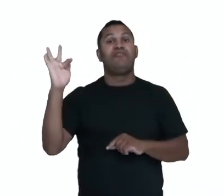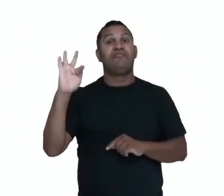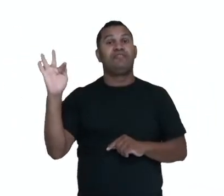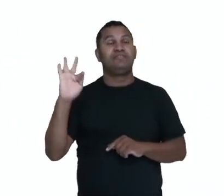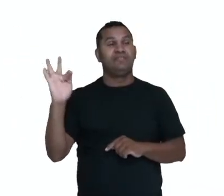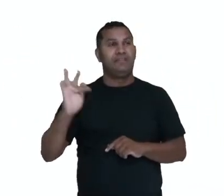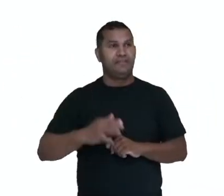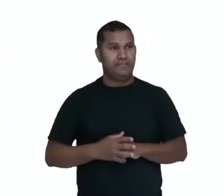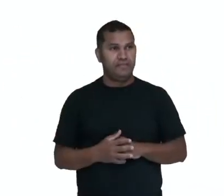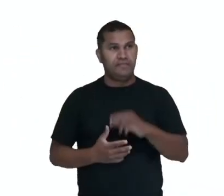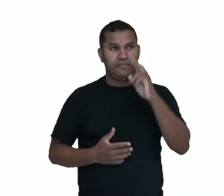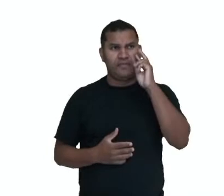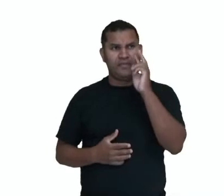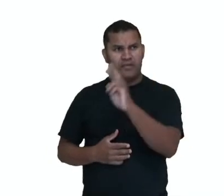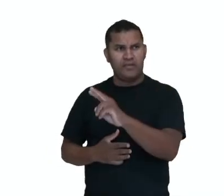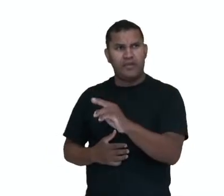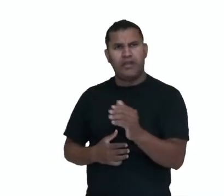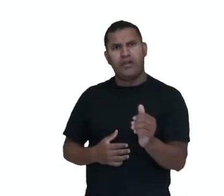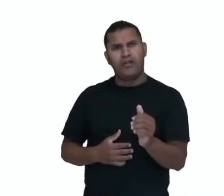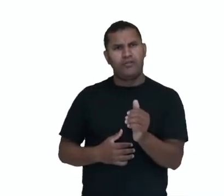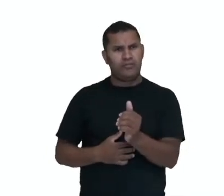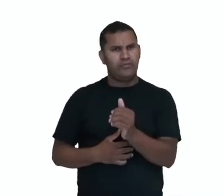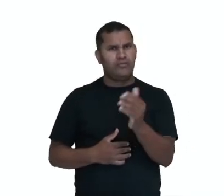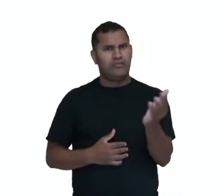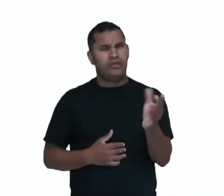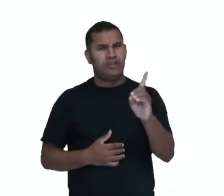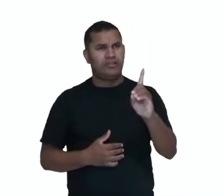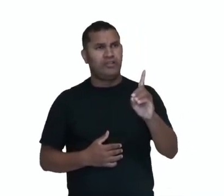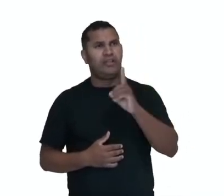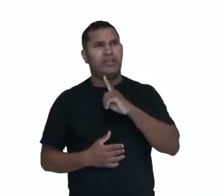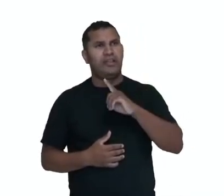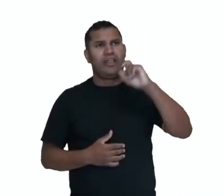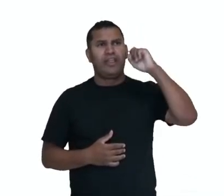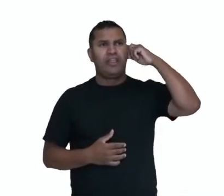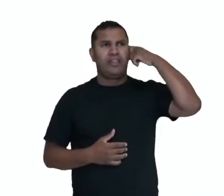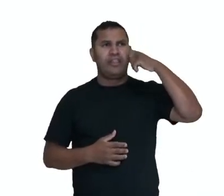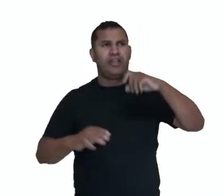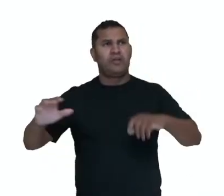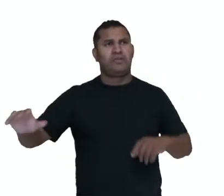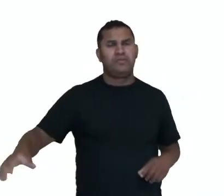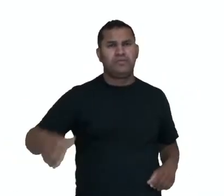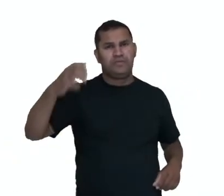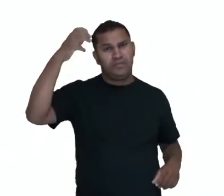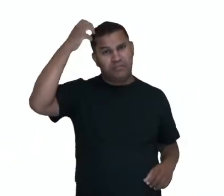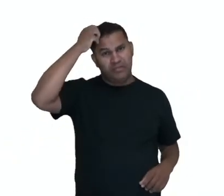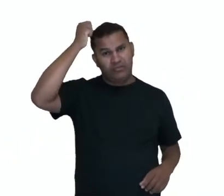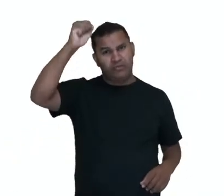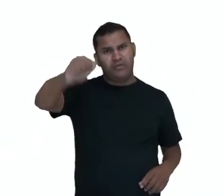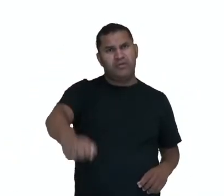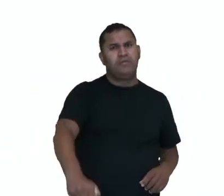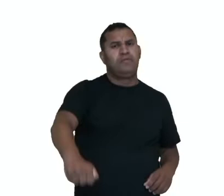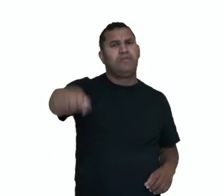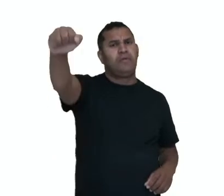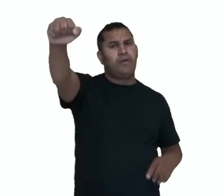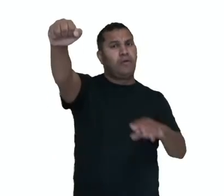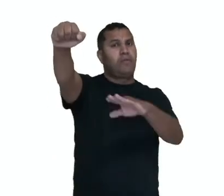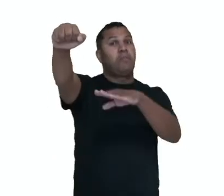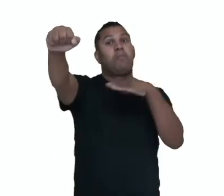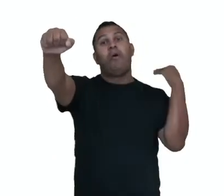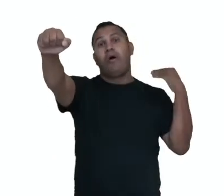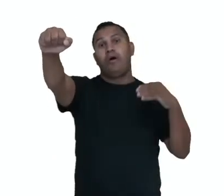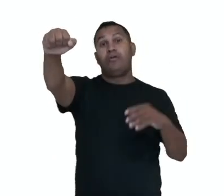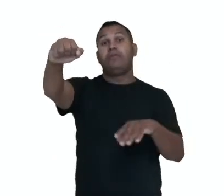desse africano, desse haitiano, esse escravo haitiano segurando a cabeça de uma pessoa branca, né, então tem toda uma